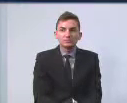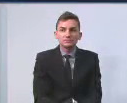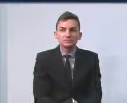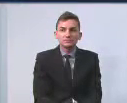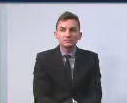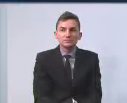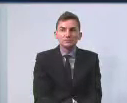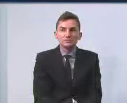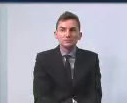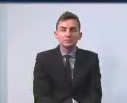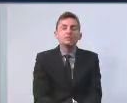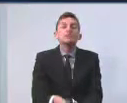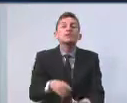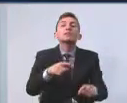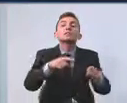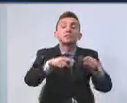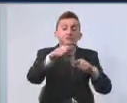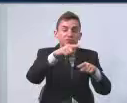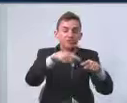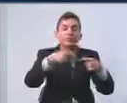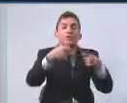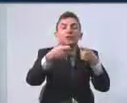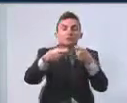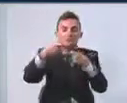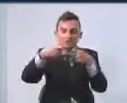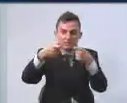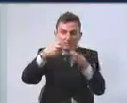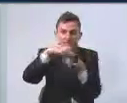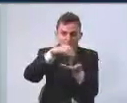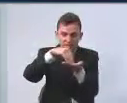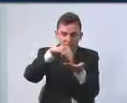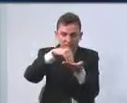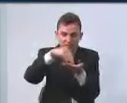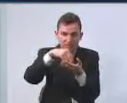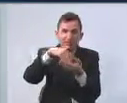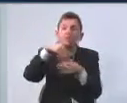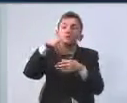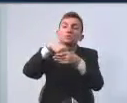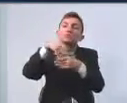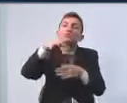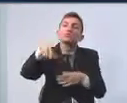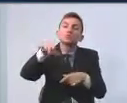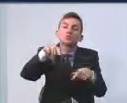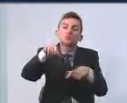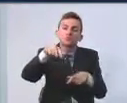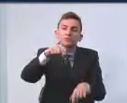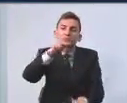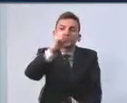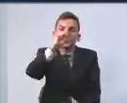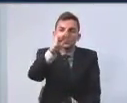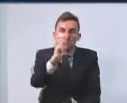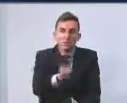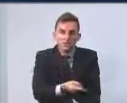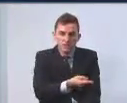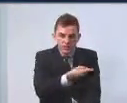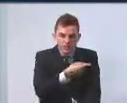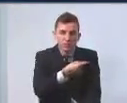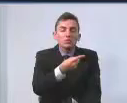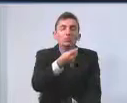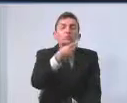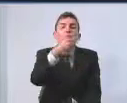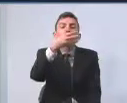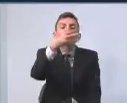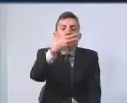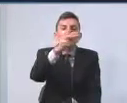e a gestão e a administração da secretaria, a estrutura de todos os serviços, 1 milhão 485 mil